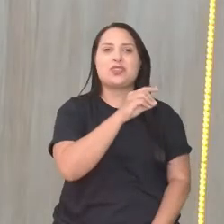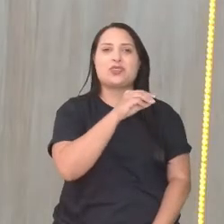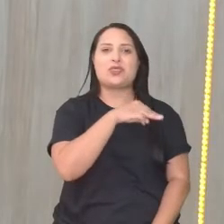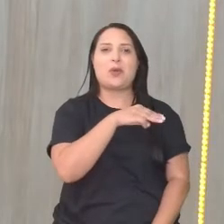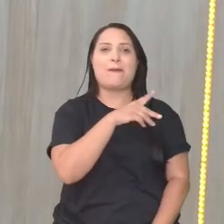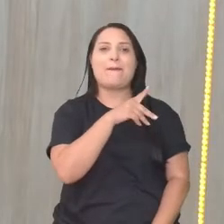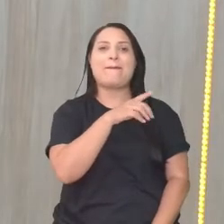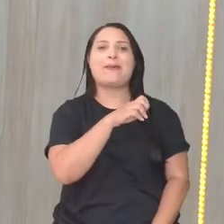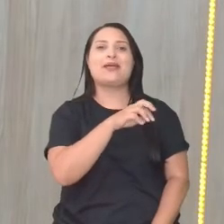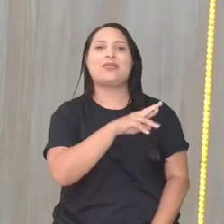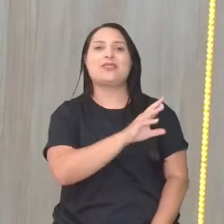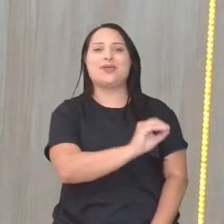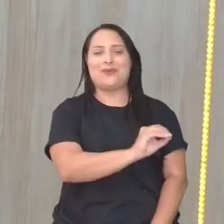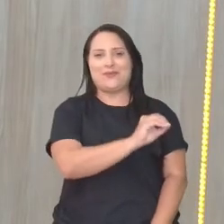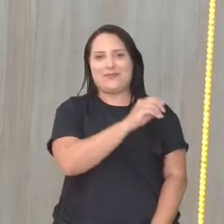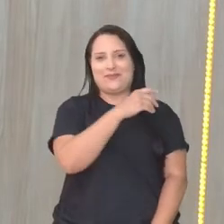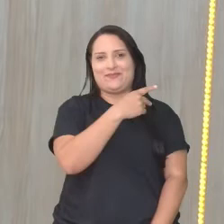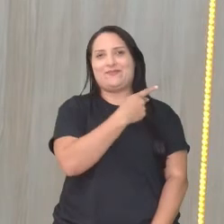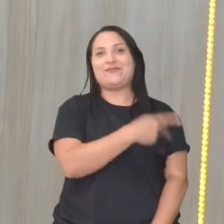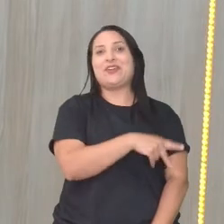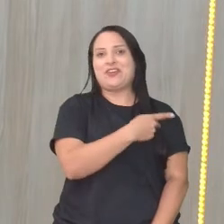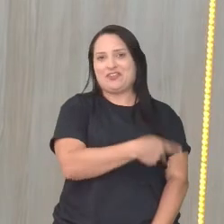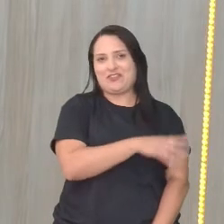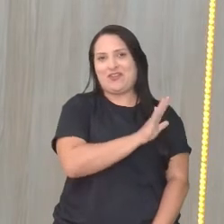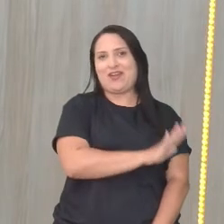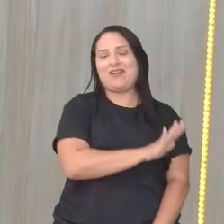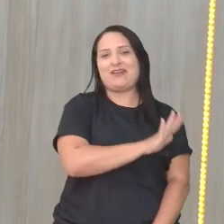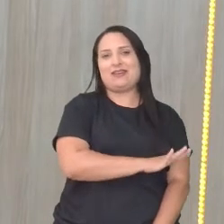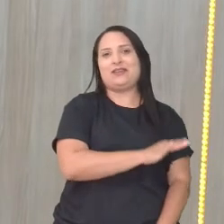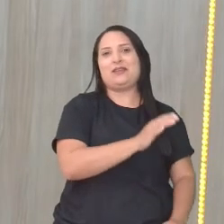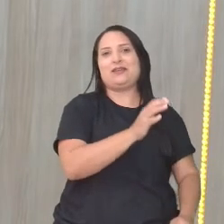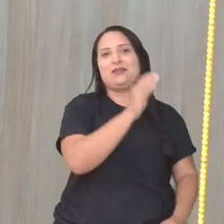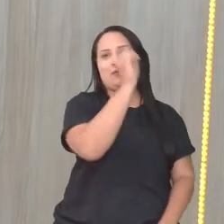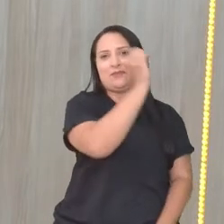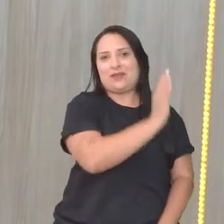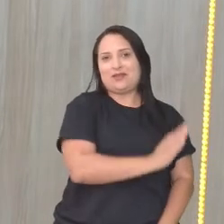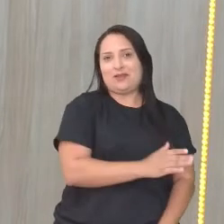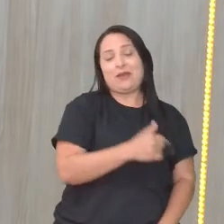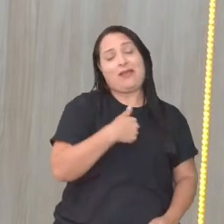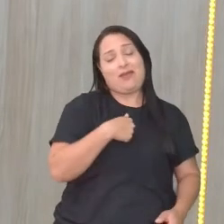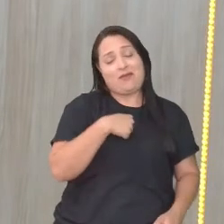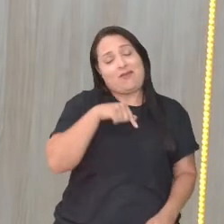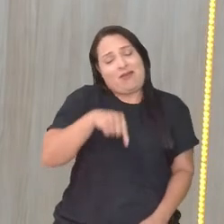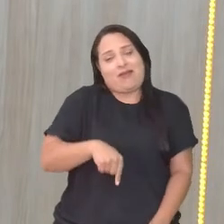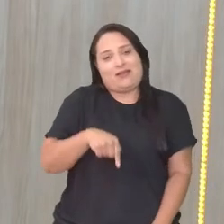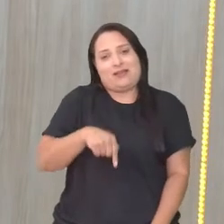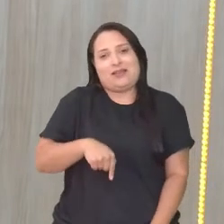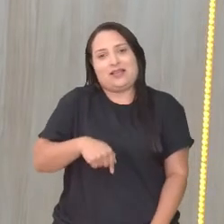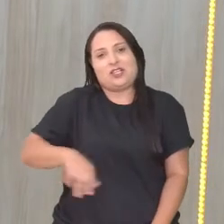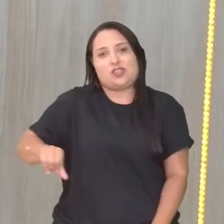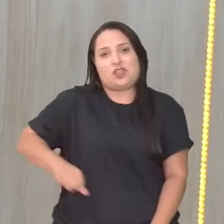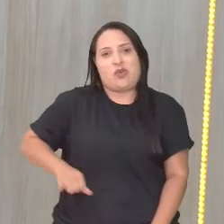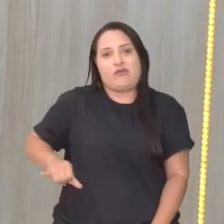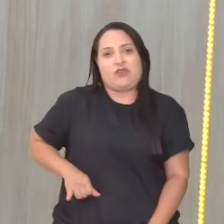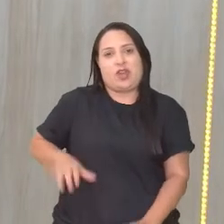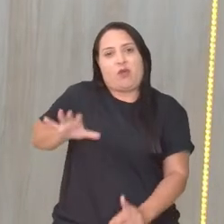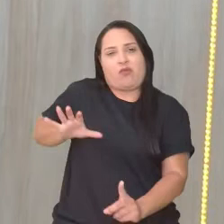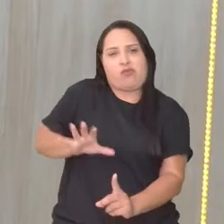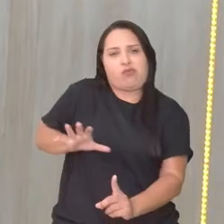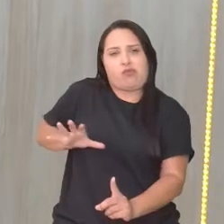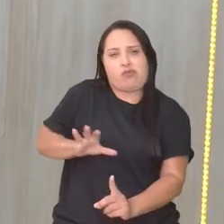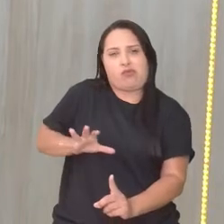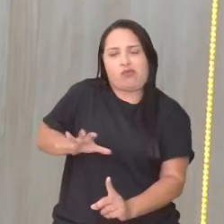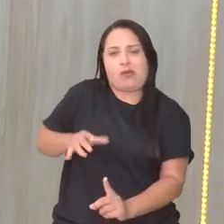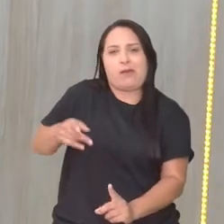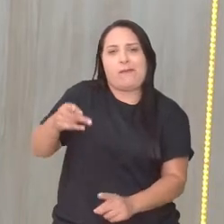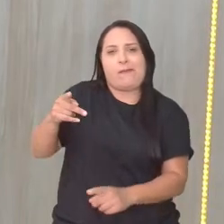Pedro. Ele não é besta, né? Não besta. Ele disse, poxa, eu estou aqui, né? Sofrendo pressão. A galera lá